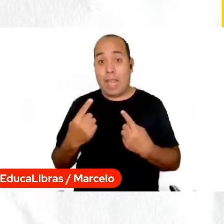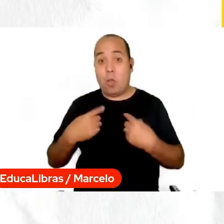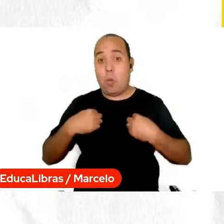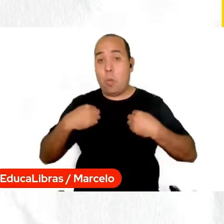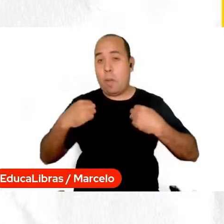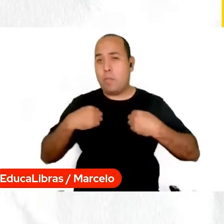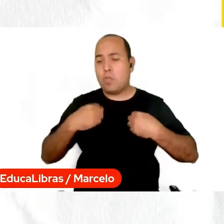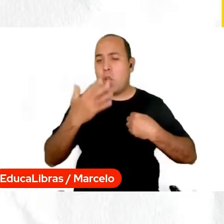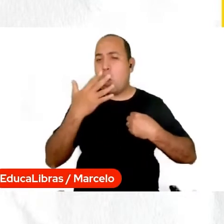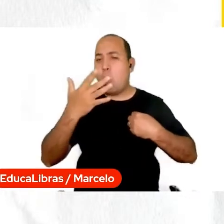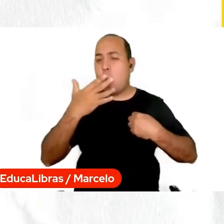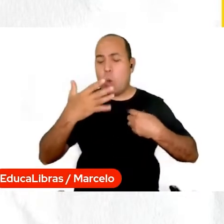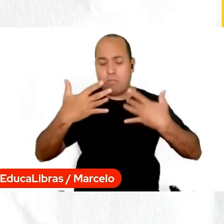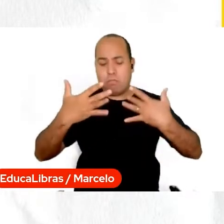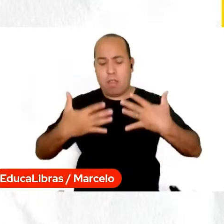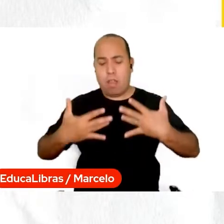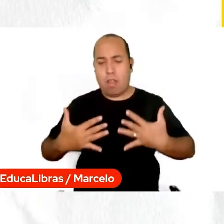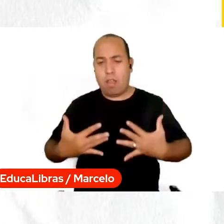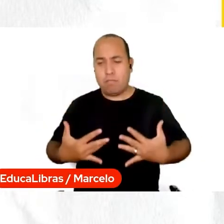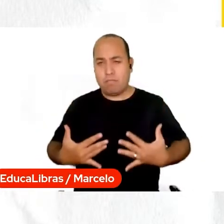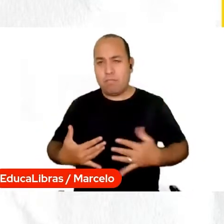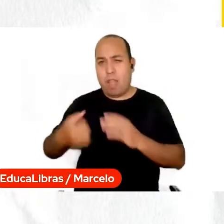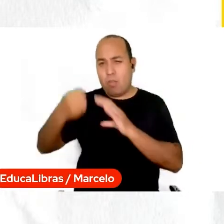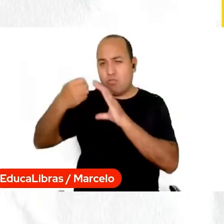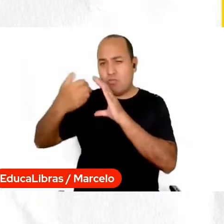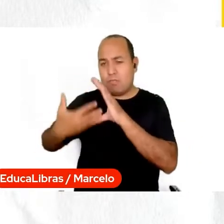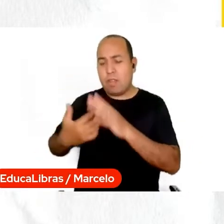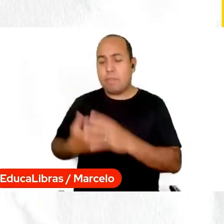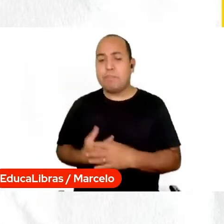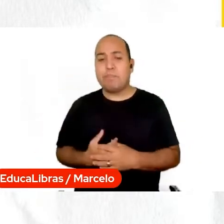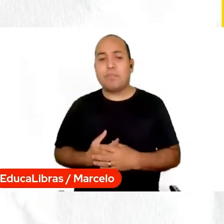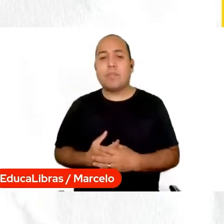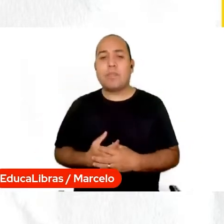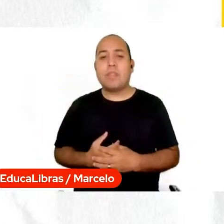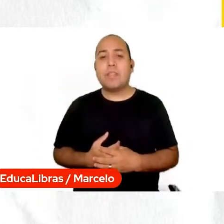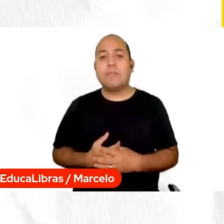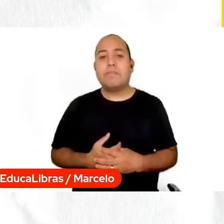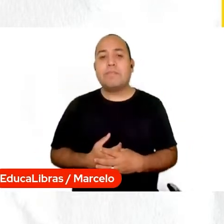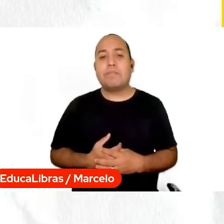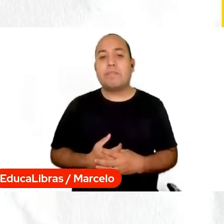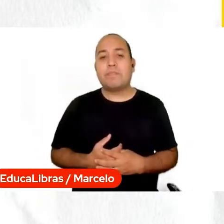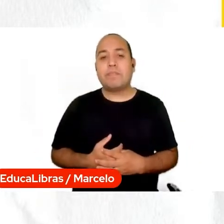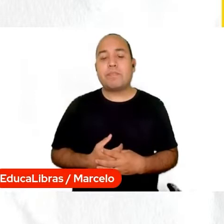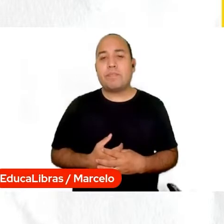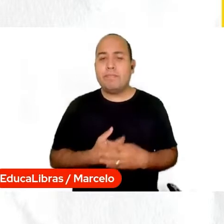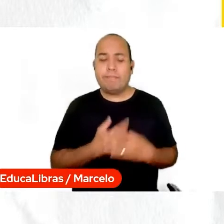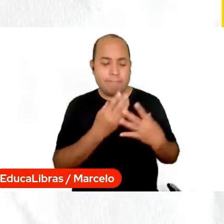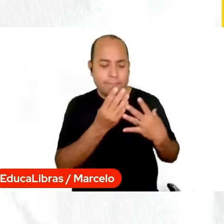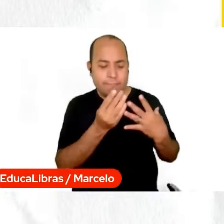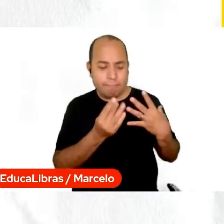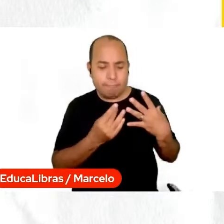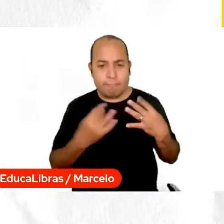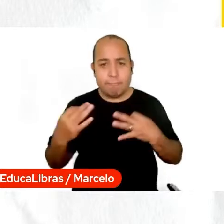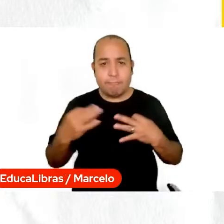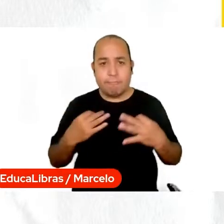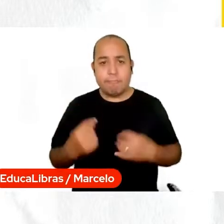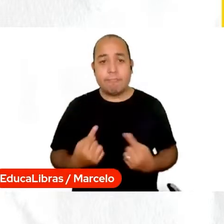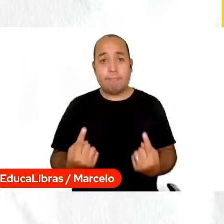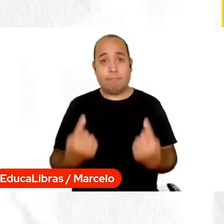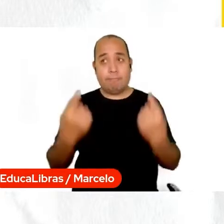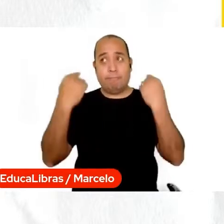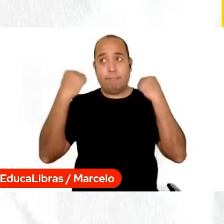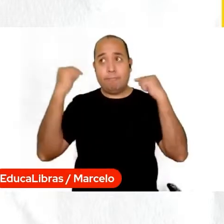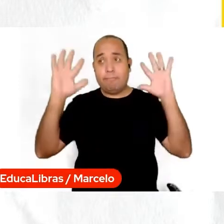colorida com umas flores vermelhas, verdes, uma blusa clara, cheia de estampas. Atrás de mim tem